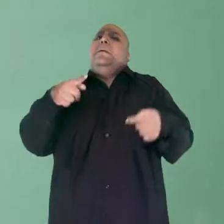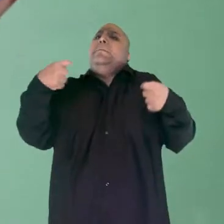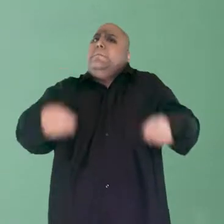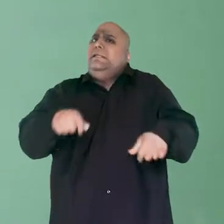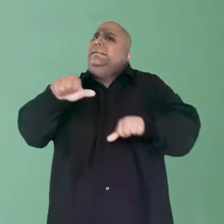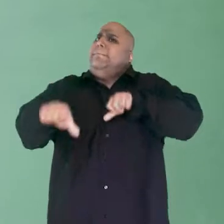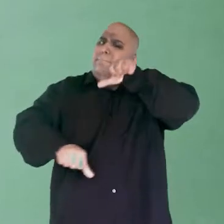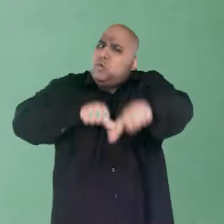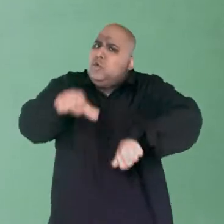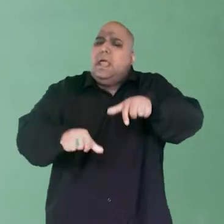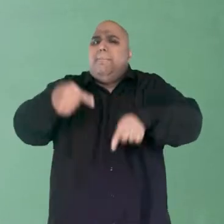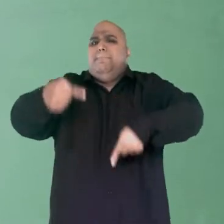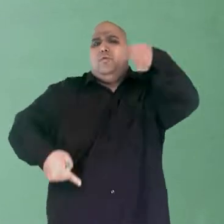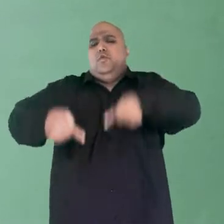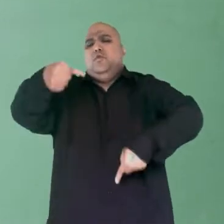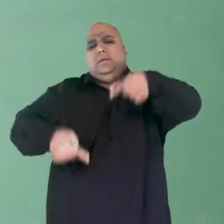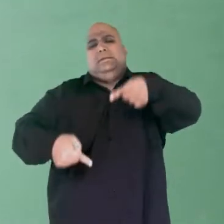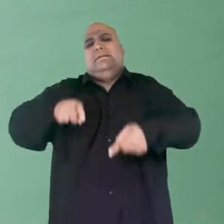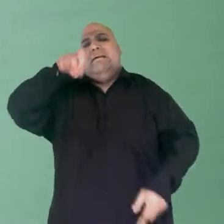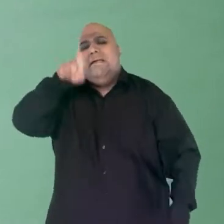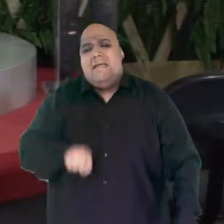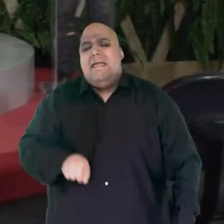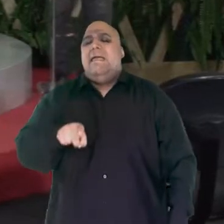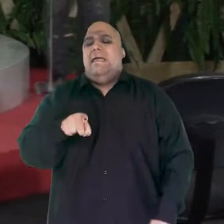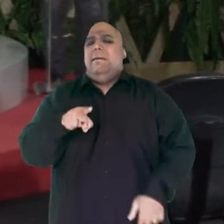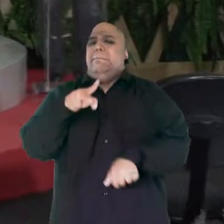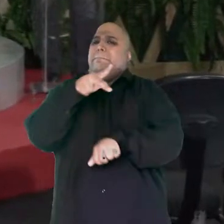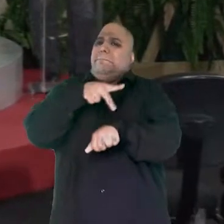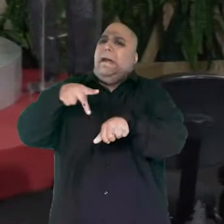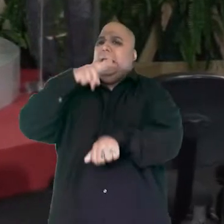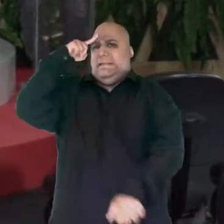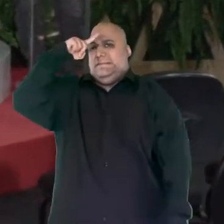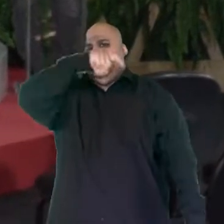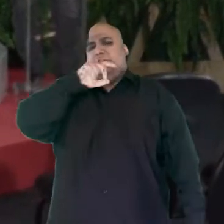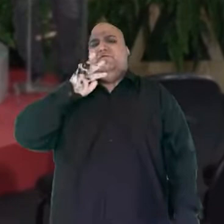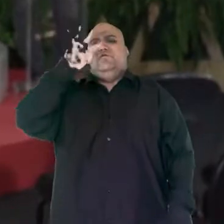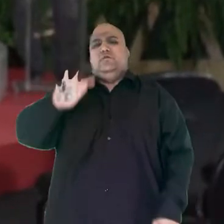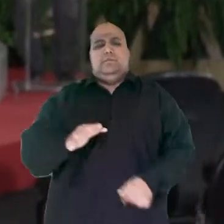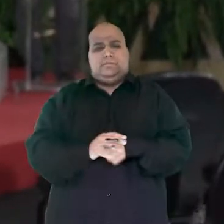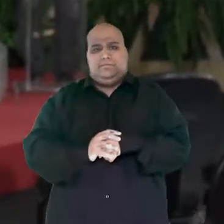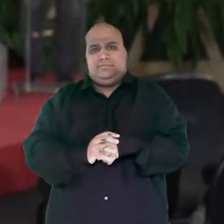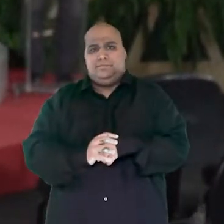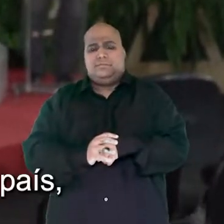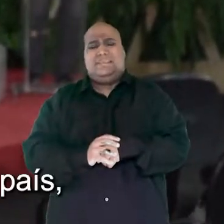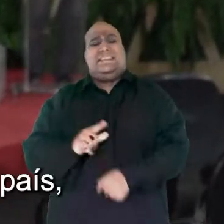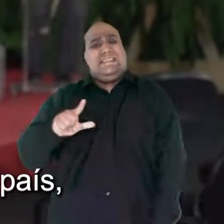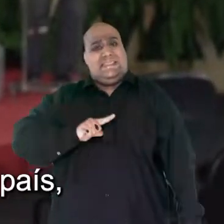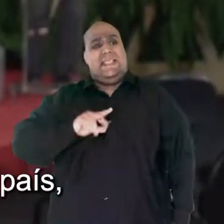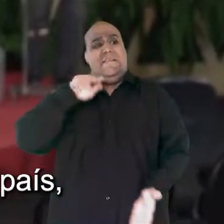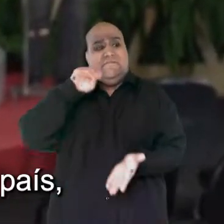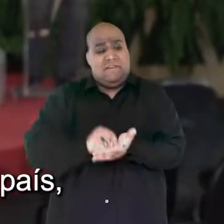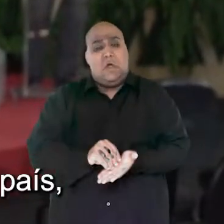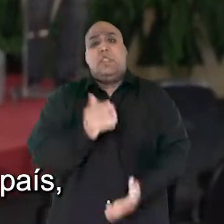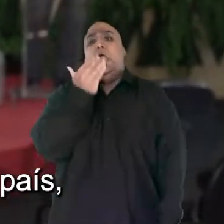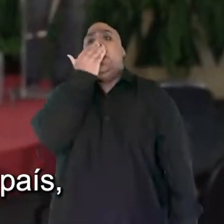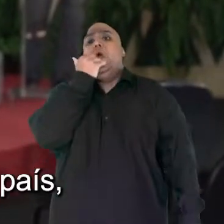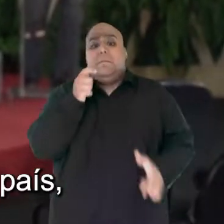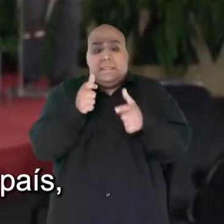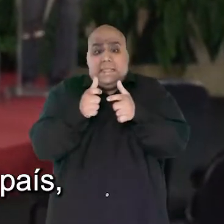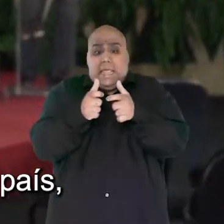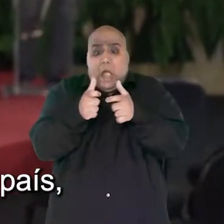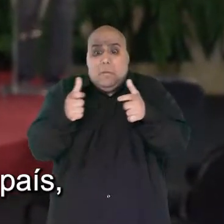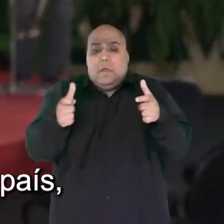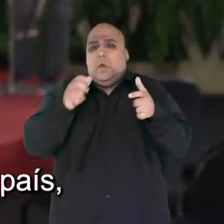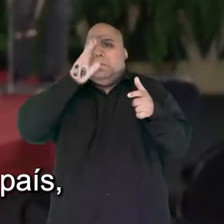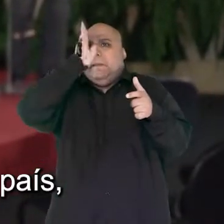ou senão pagaremos um preço muito alto como o país sobre isso. Nós temos insegurança alimentar e